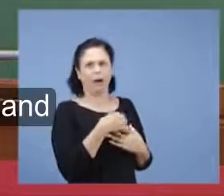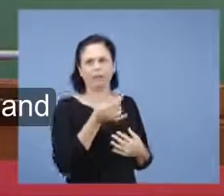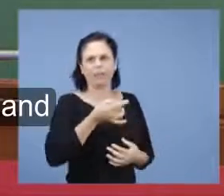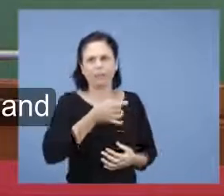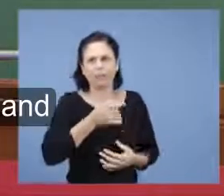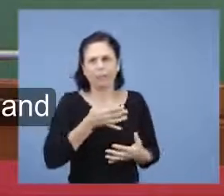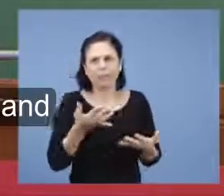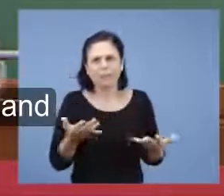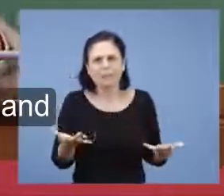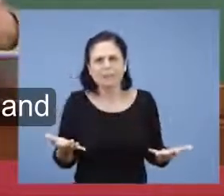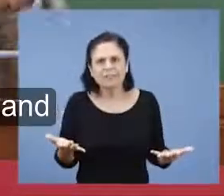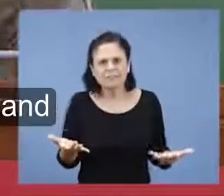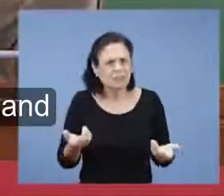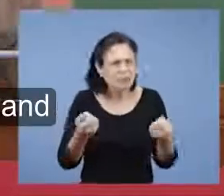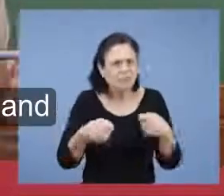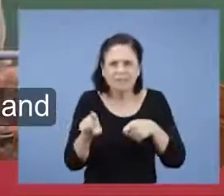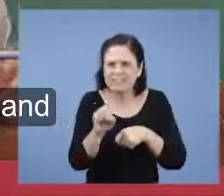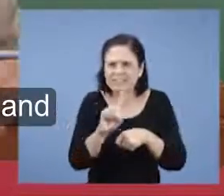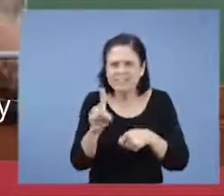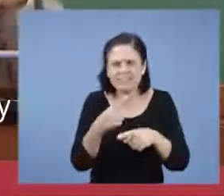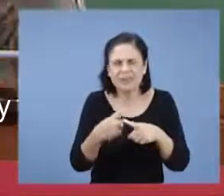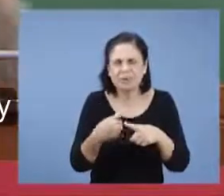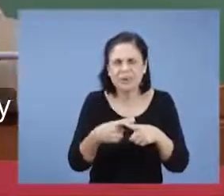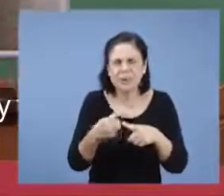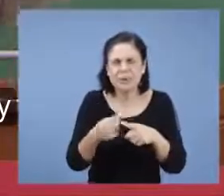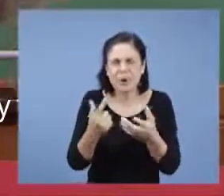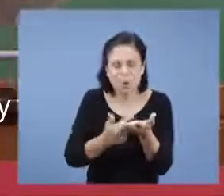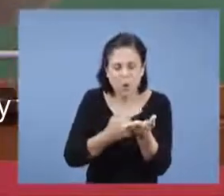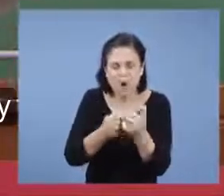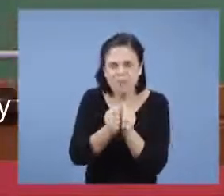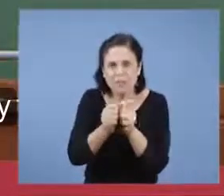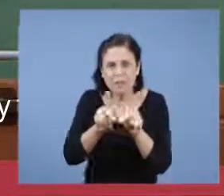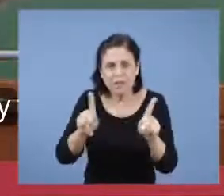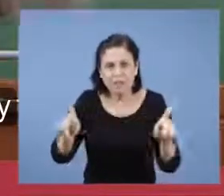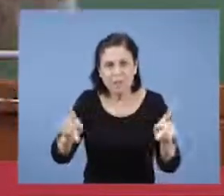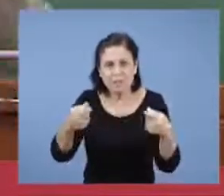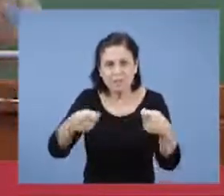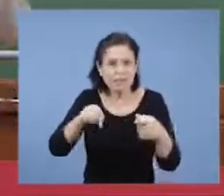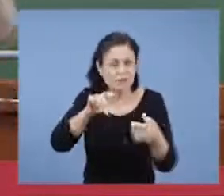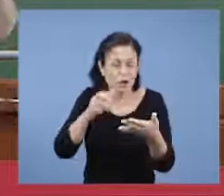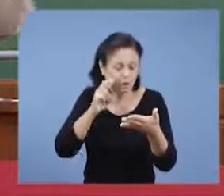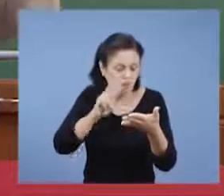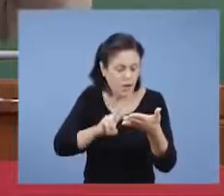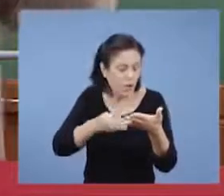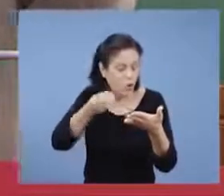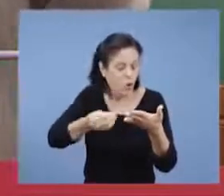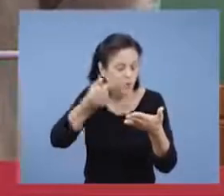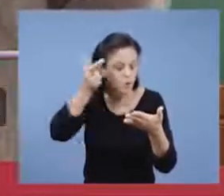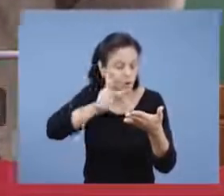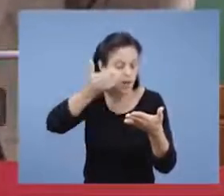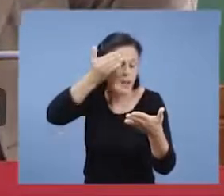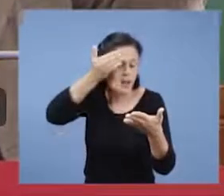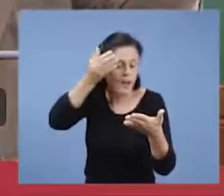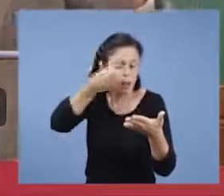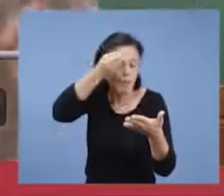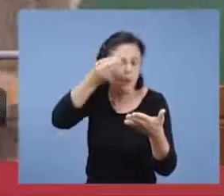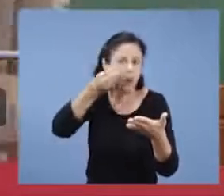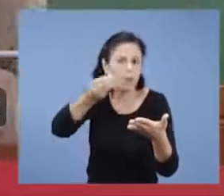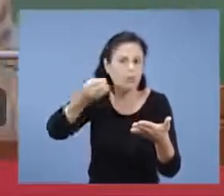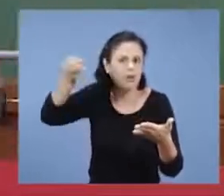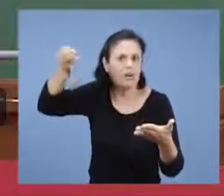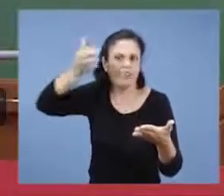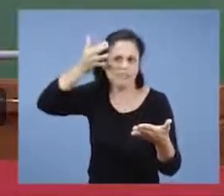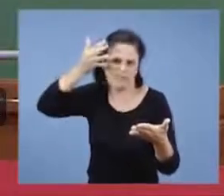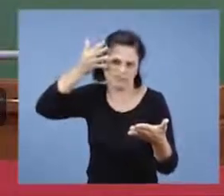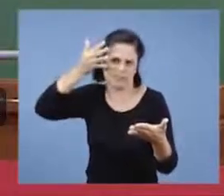fantásticas. E outros, olha, o Apocalipse vai ser assim. Você tem que ir para a nossa igreja de préspedadíssimo